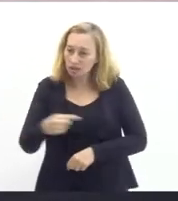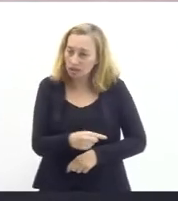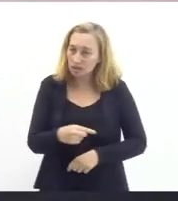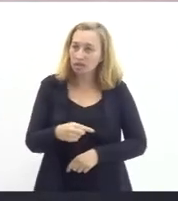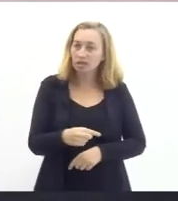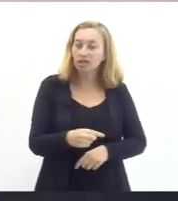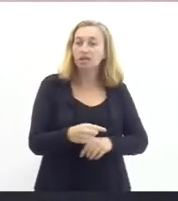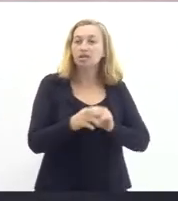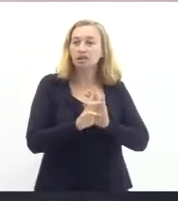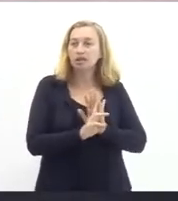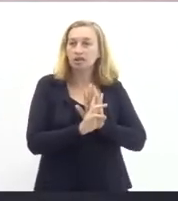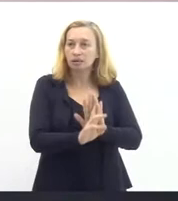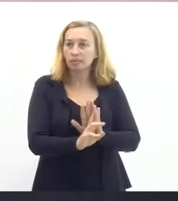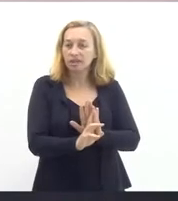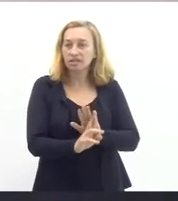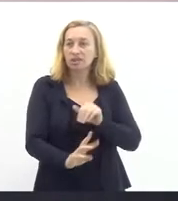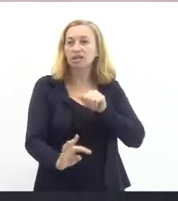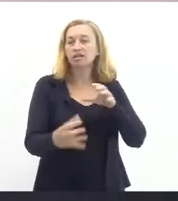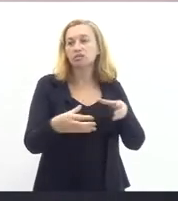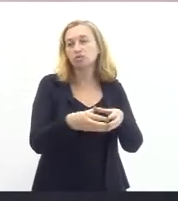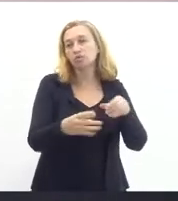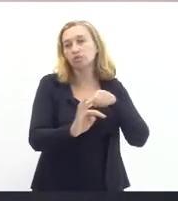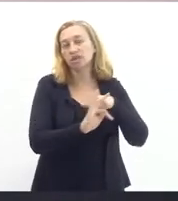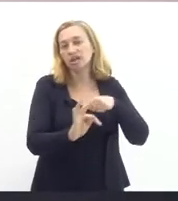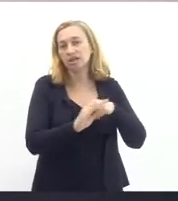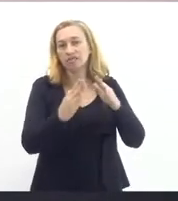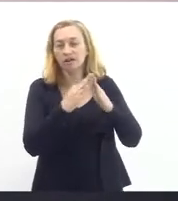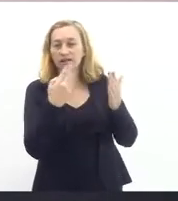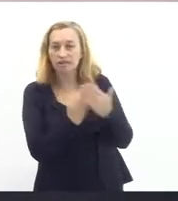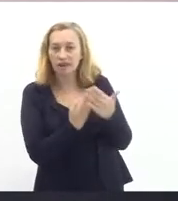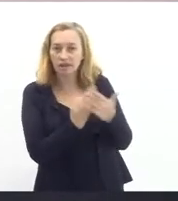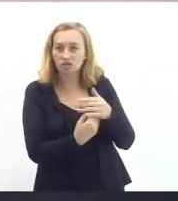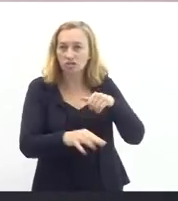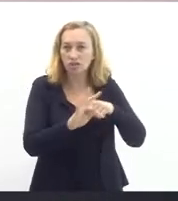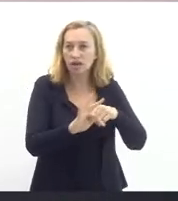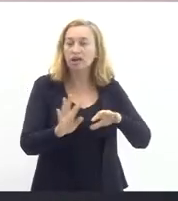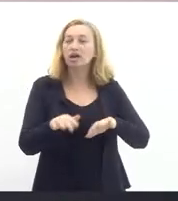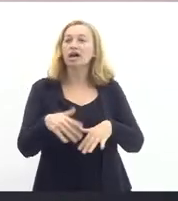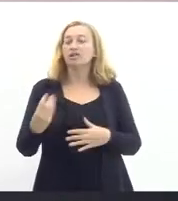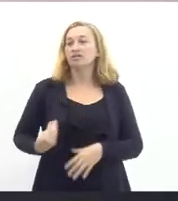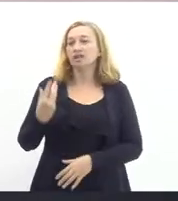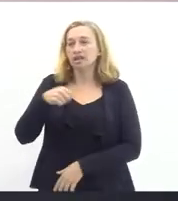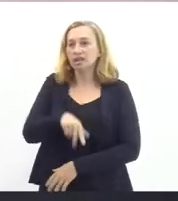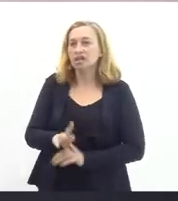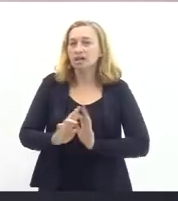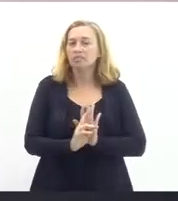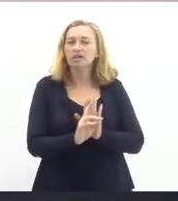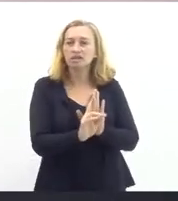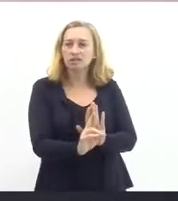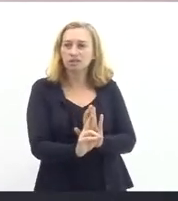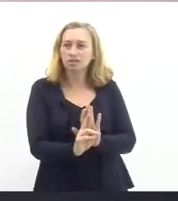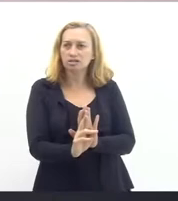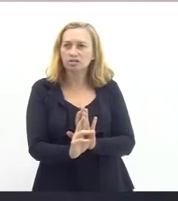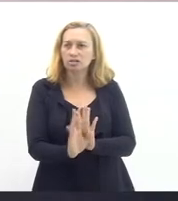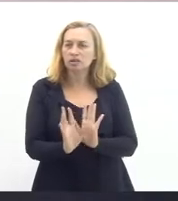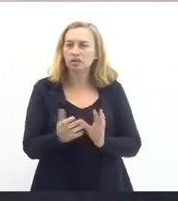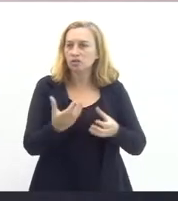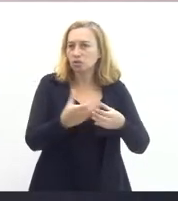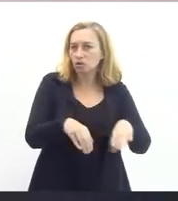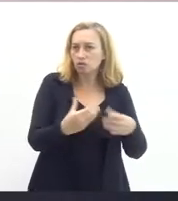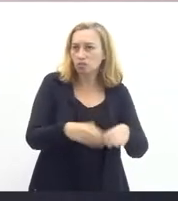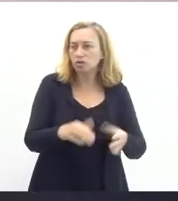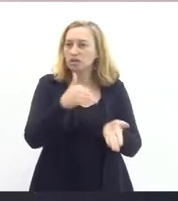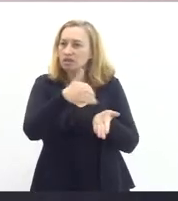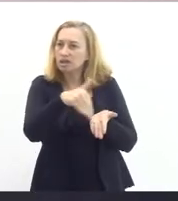pela equipe técnica da FAETEC, que está aqui conosco, temos aqui também presente representantes dos concursados da